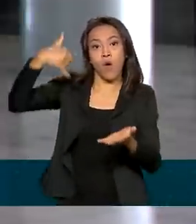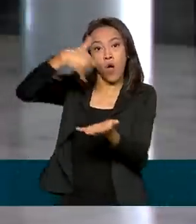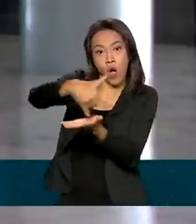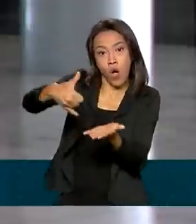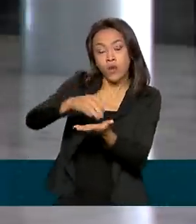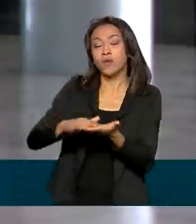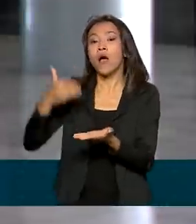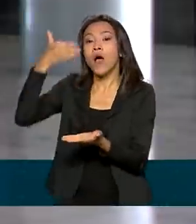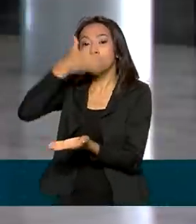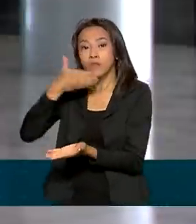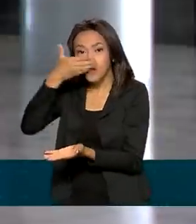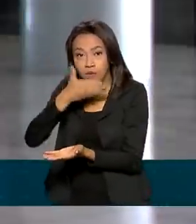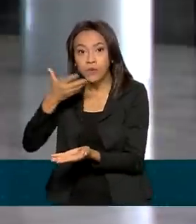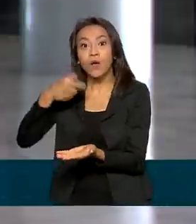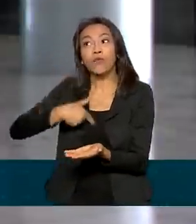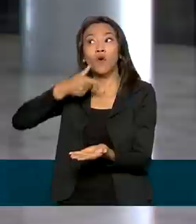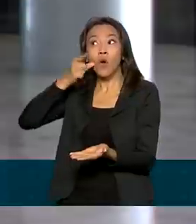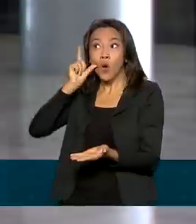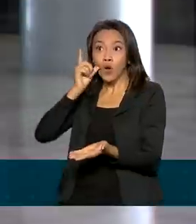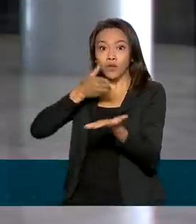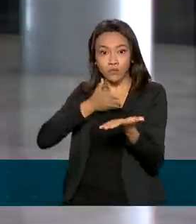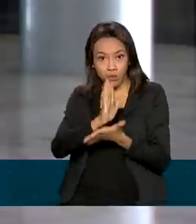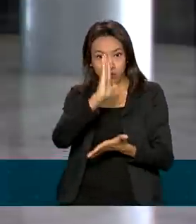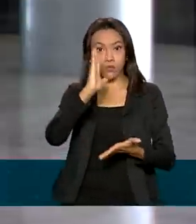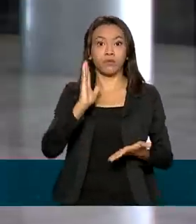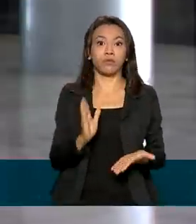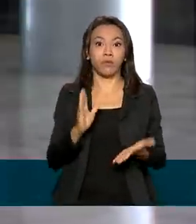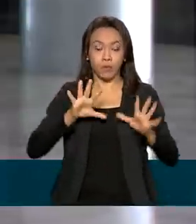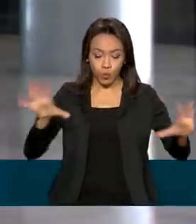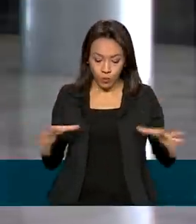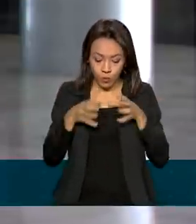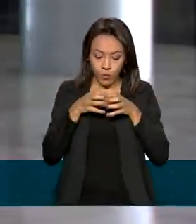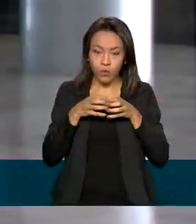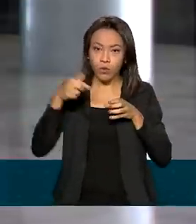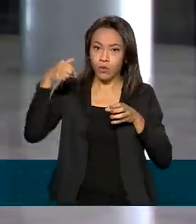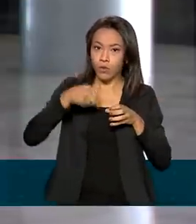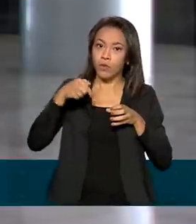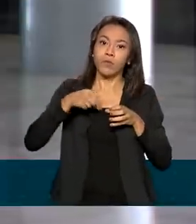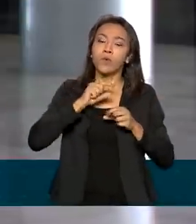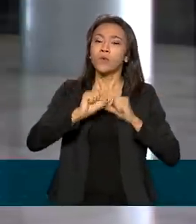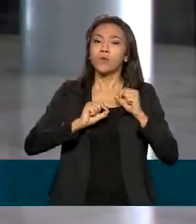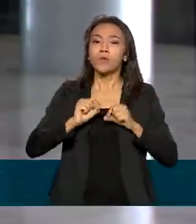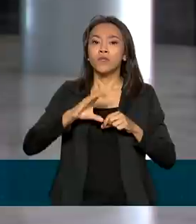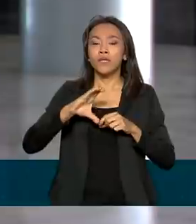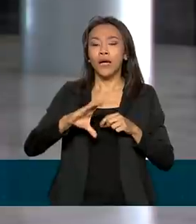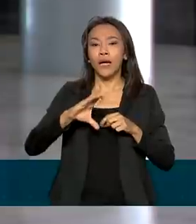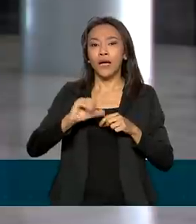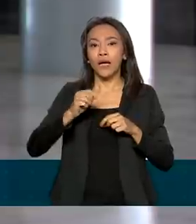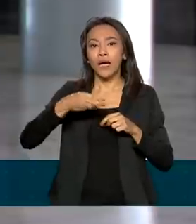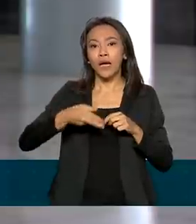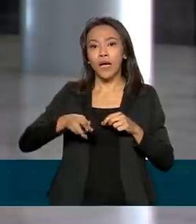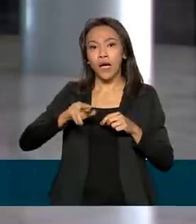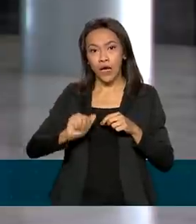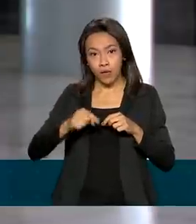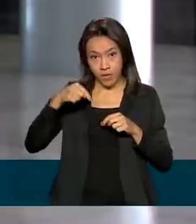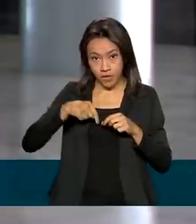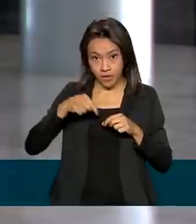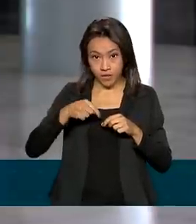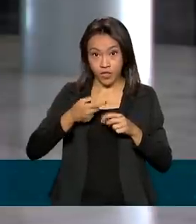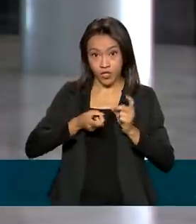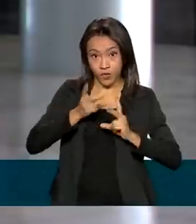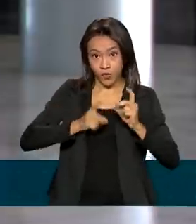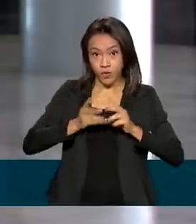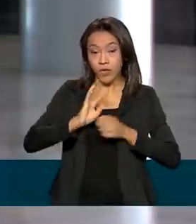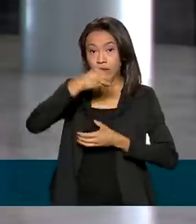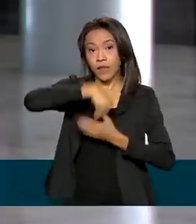e etanol. A medida foi aprovada ontem pelo Comitê Executivo da Câmara de Comércio Exterior do Ministério da Economia. Esses